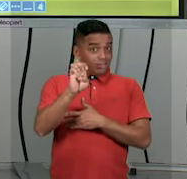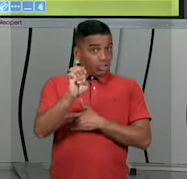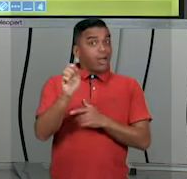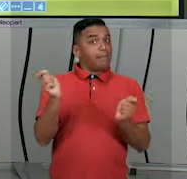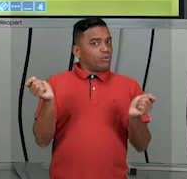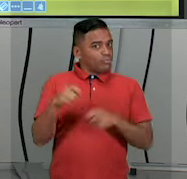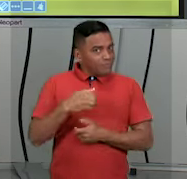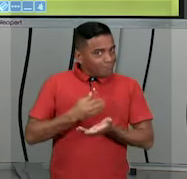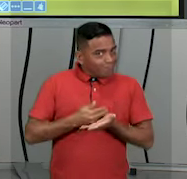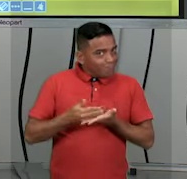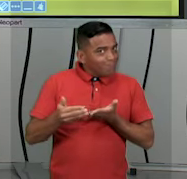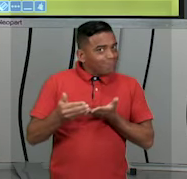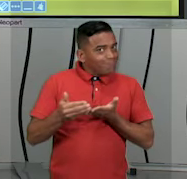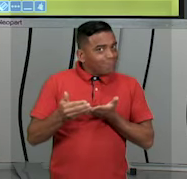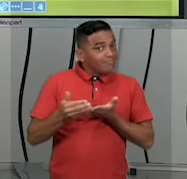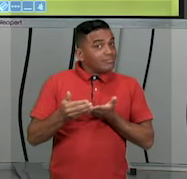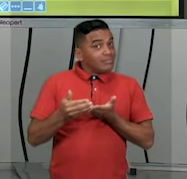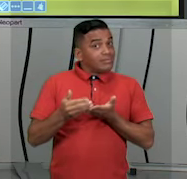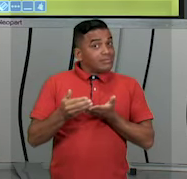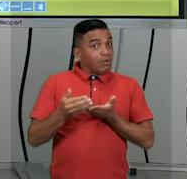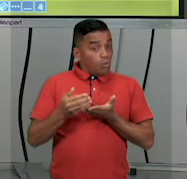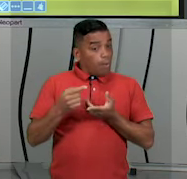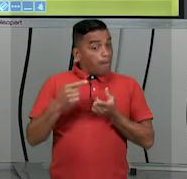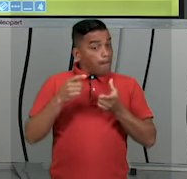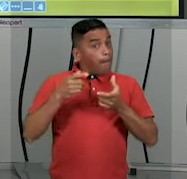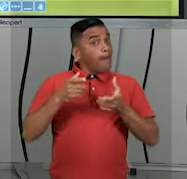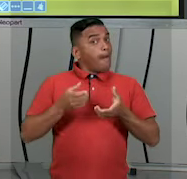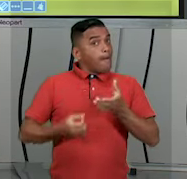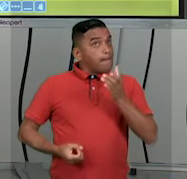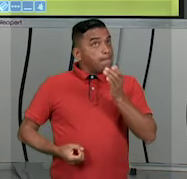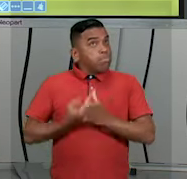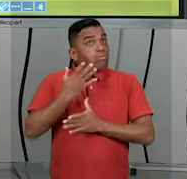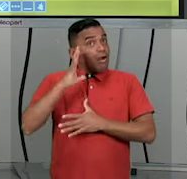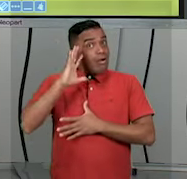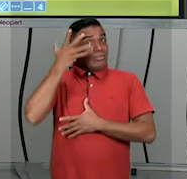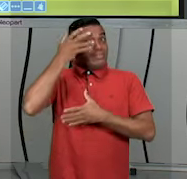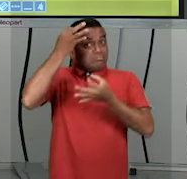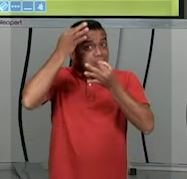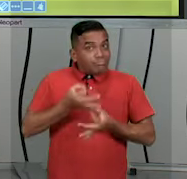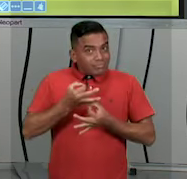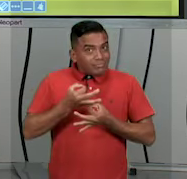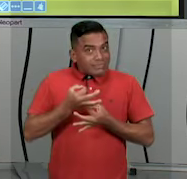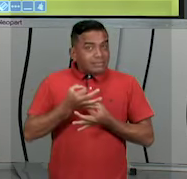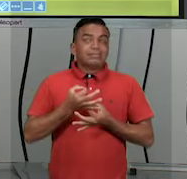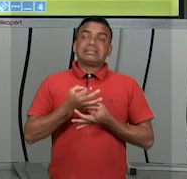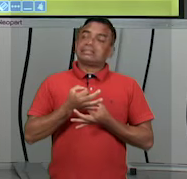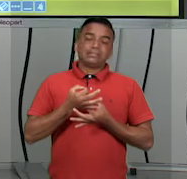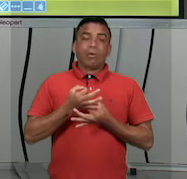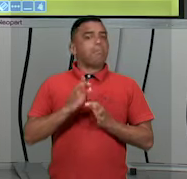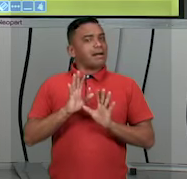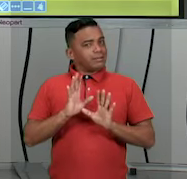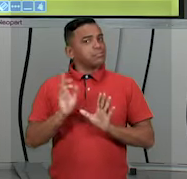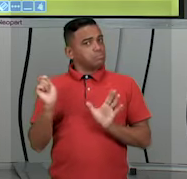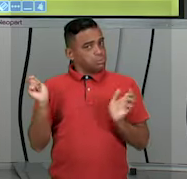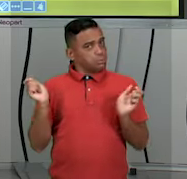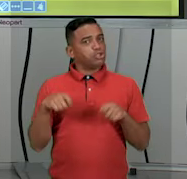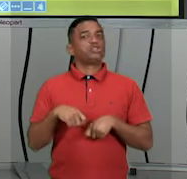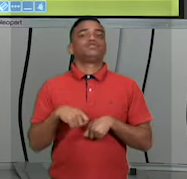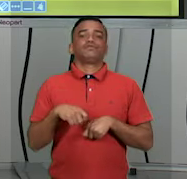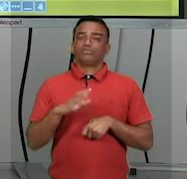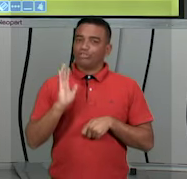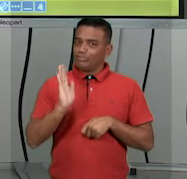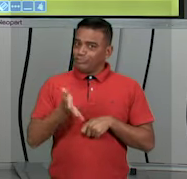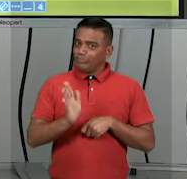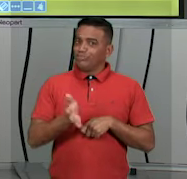isso seja seguro nessa época, mas já começa a ser possível. Então,